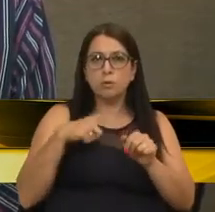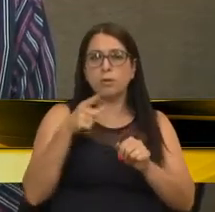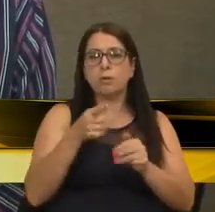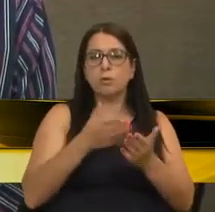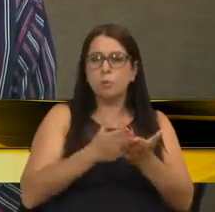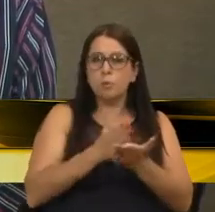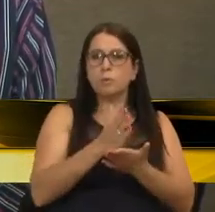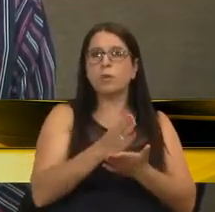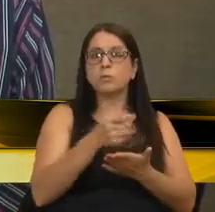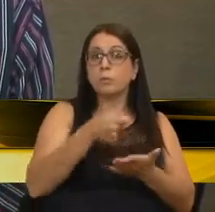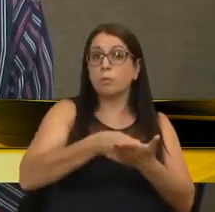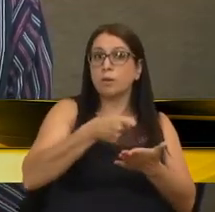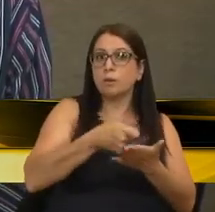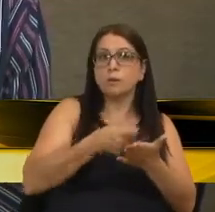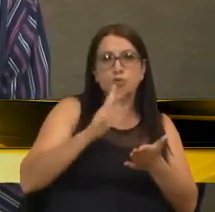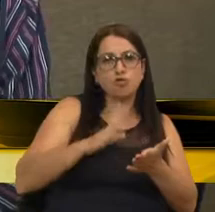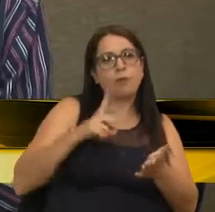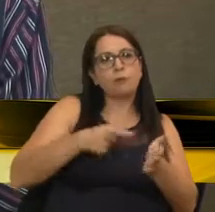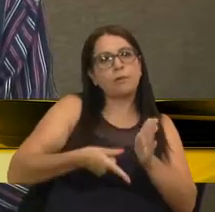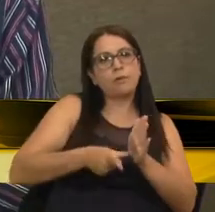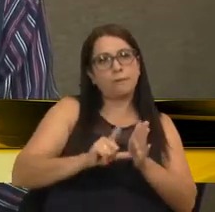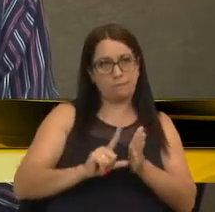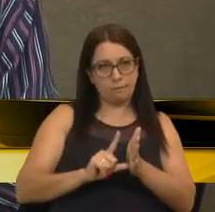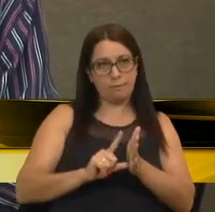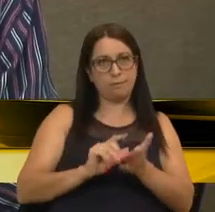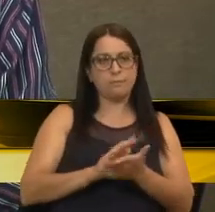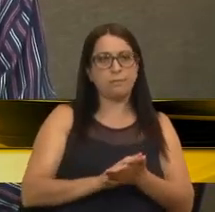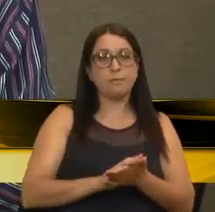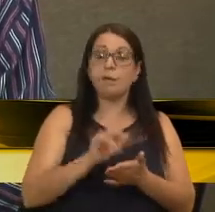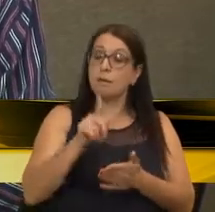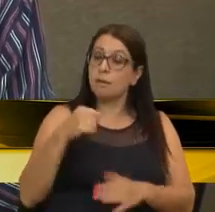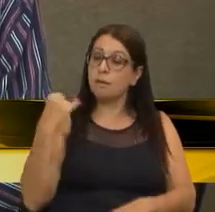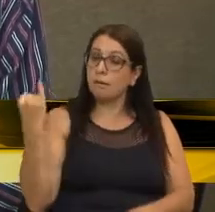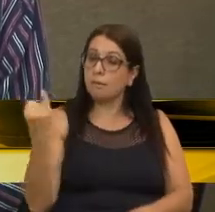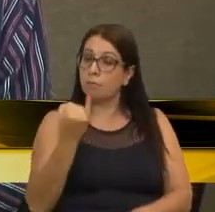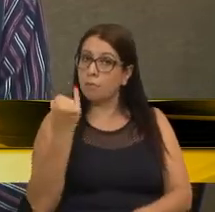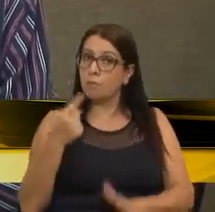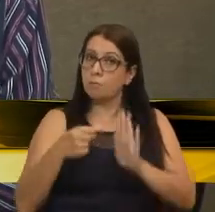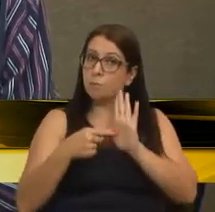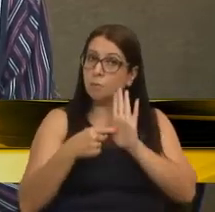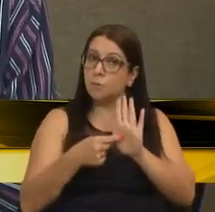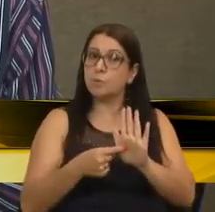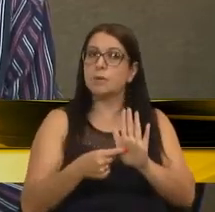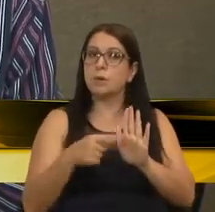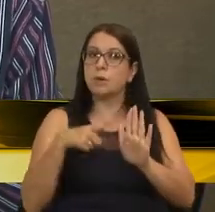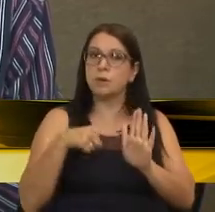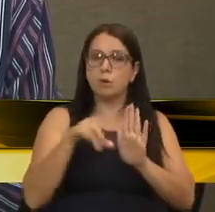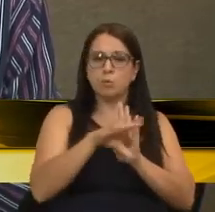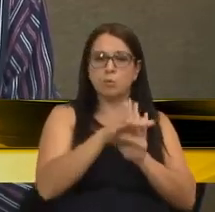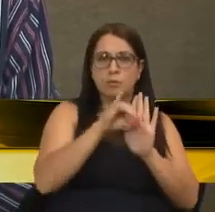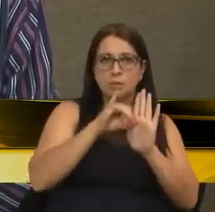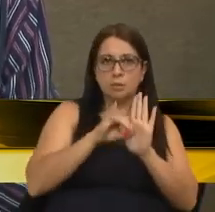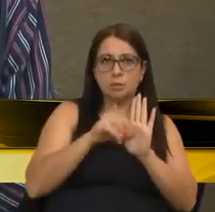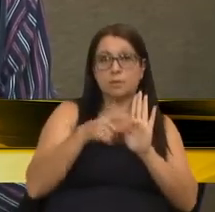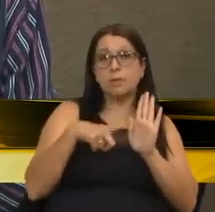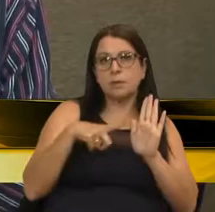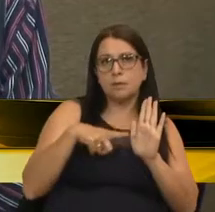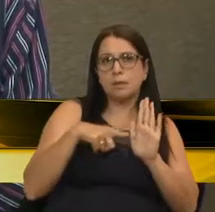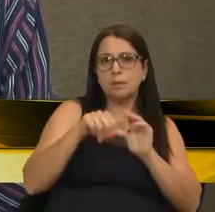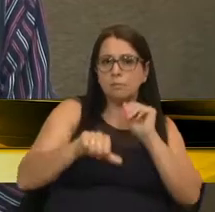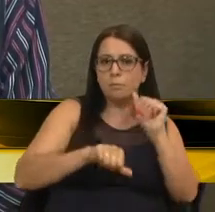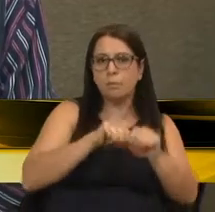cumprimento da obrigação já existente. É importante transcrever o que dispõe o inciso que se pretende